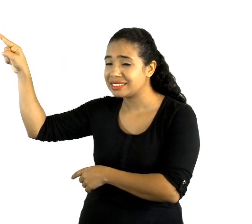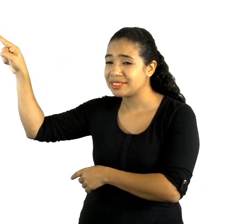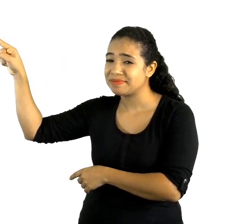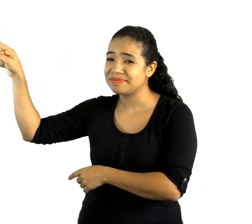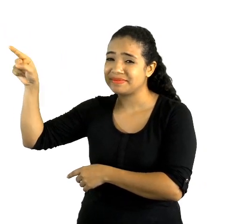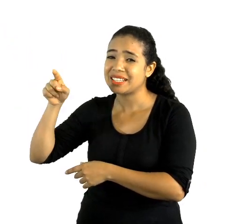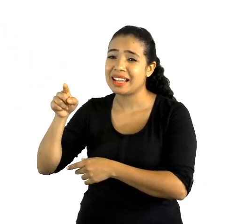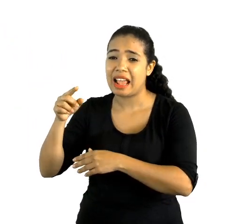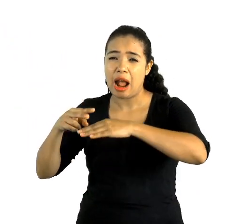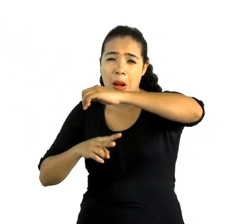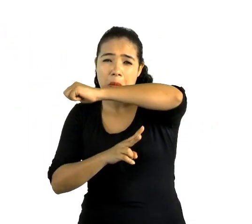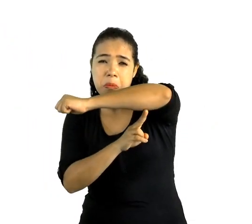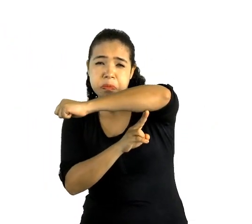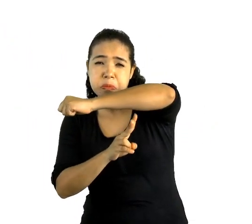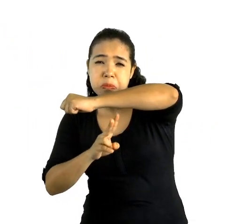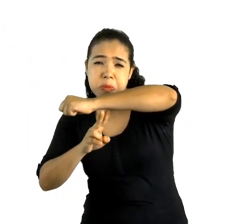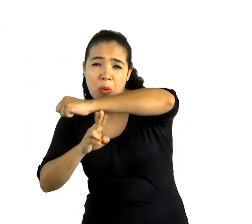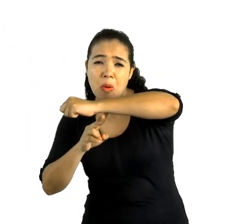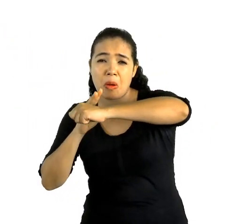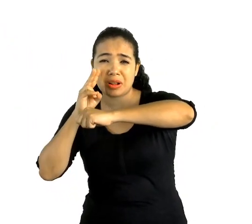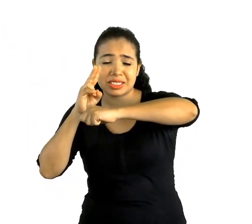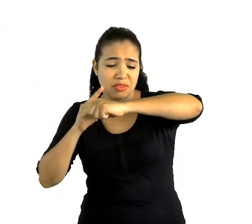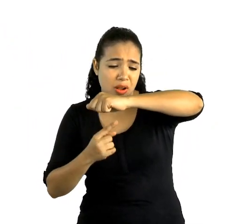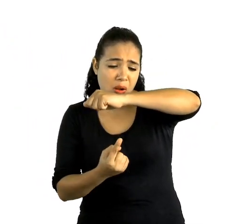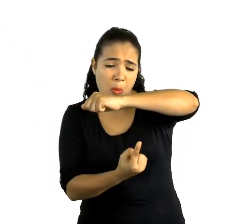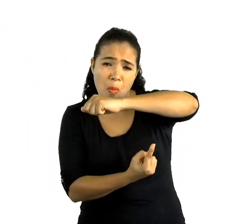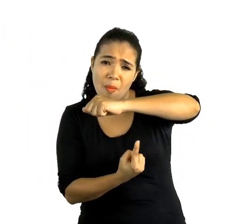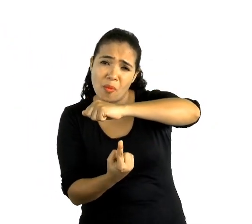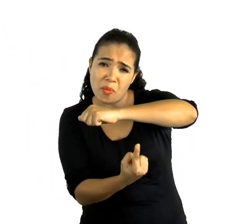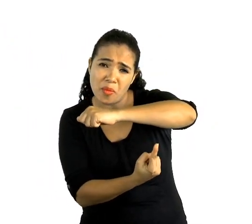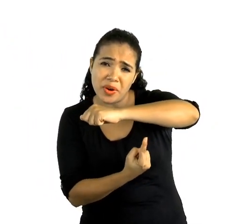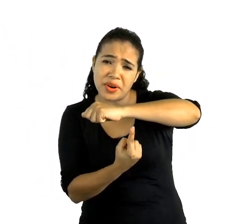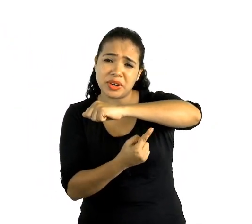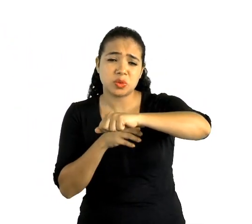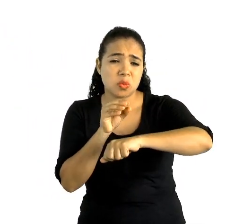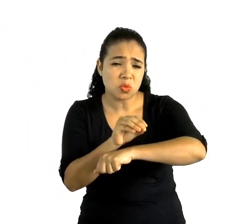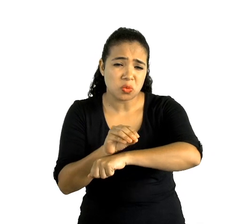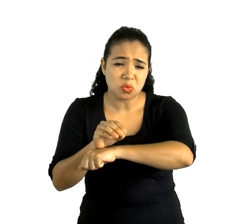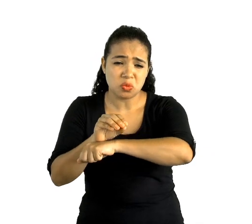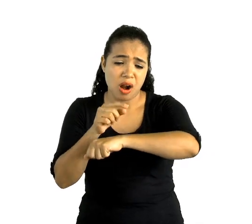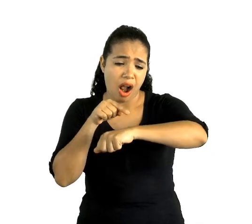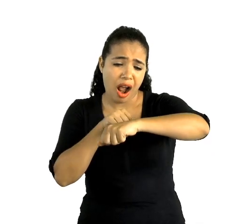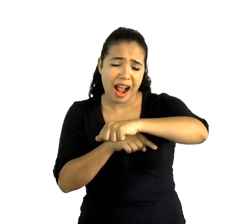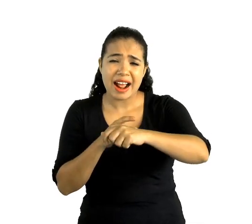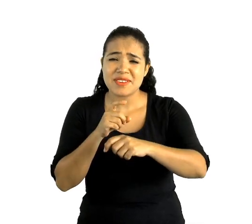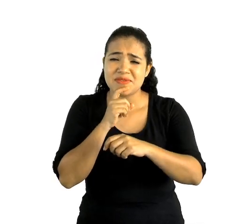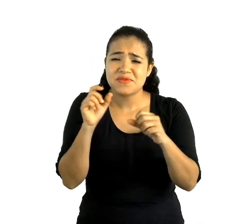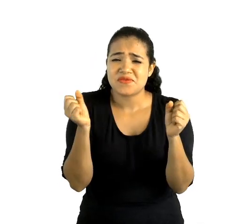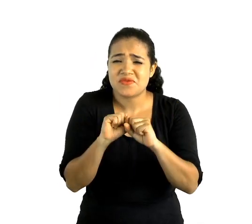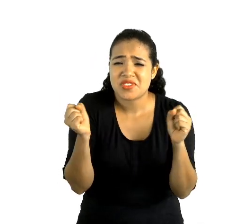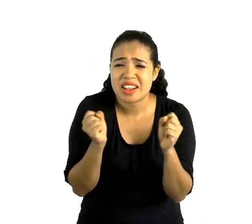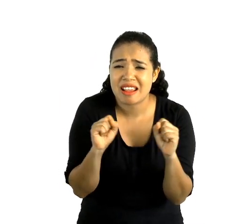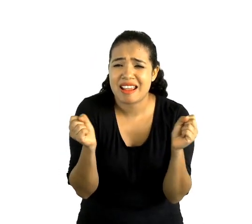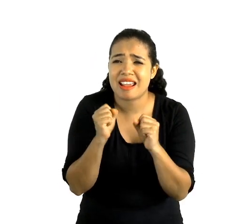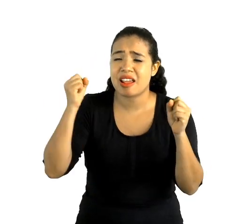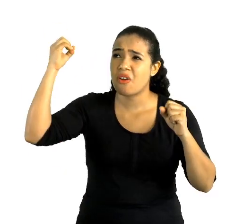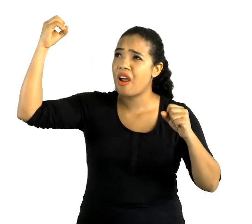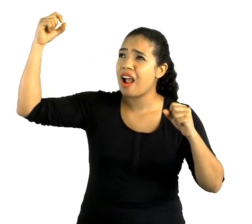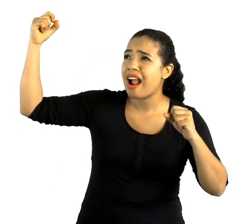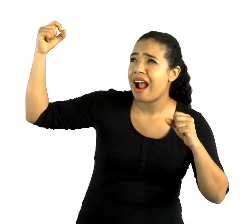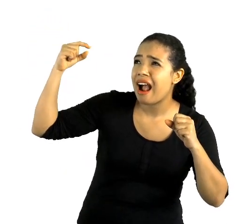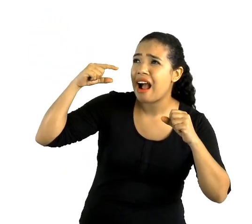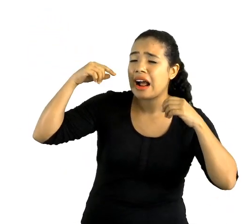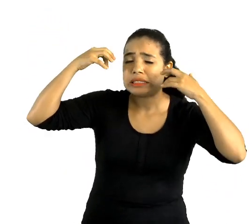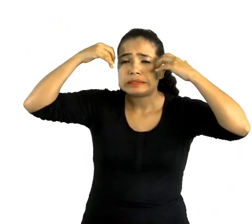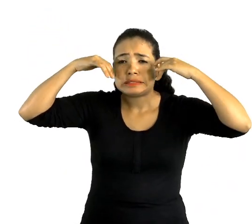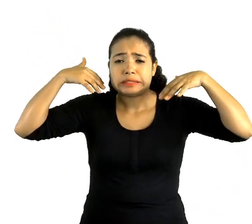delicada, vivem desamparadas, sem proteção do frio e do calor, sem ter onde